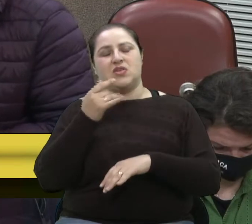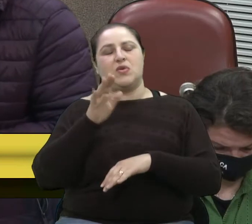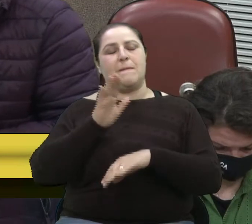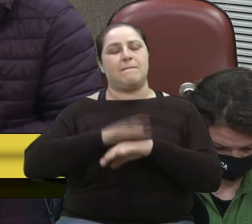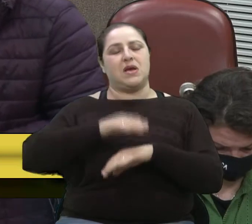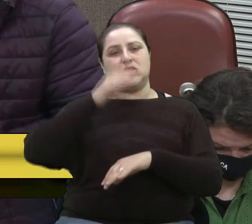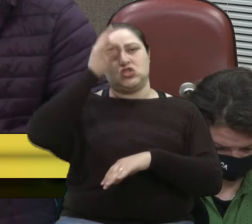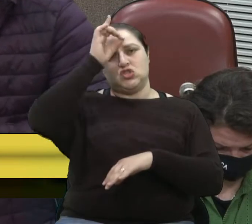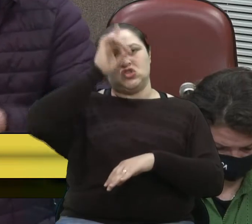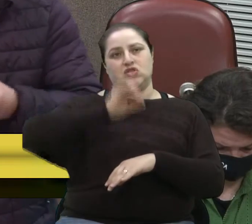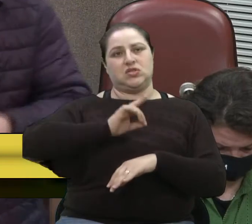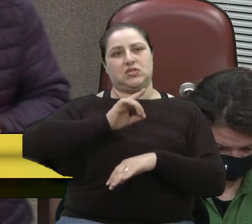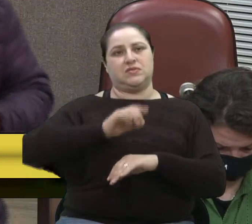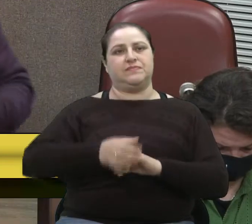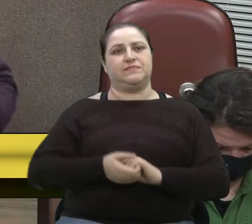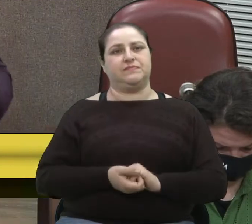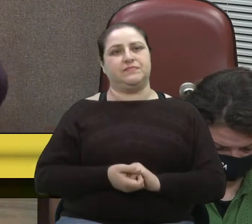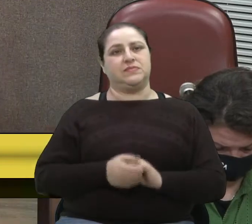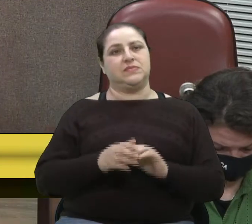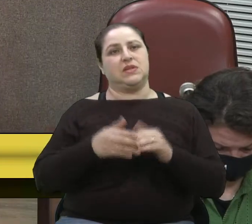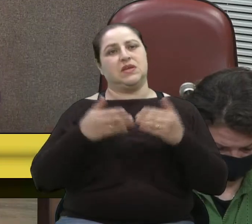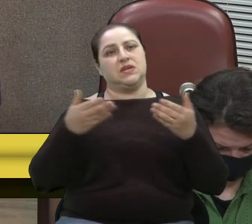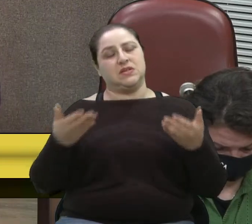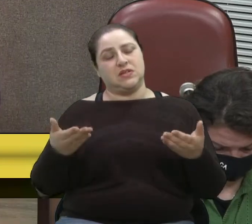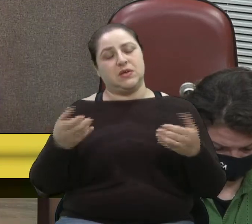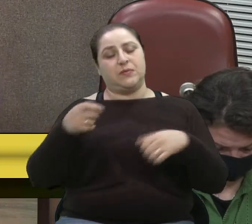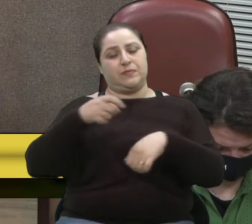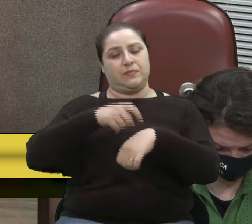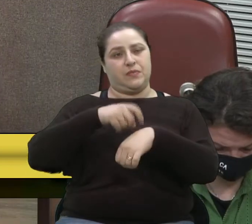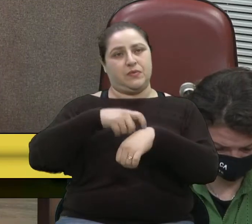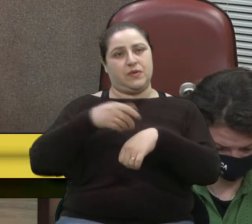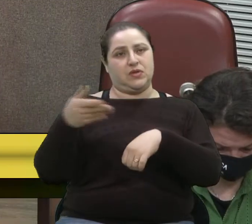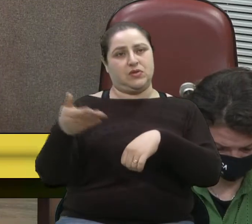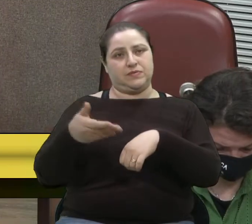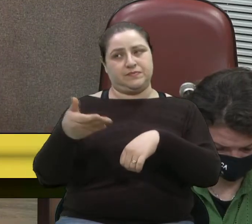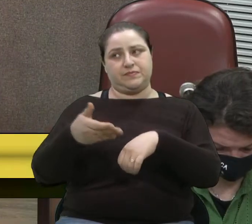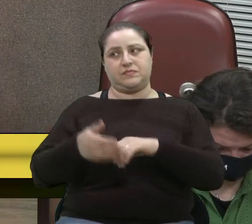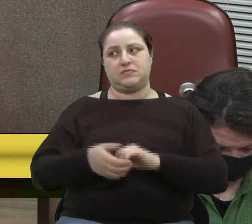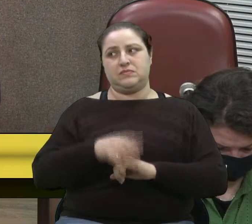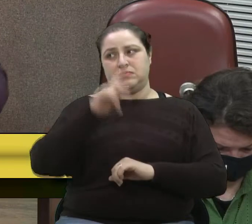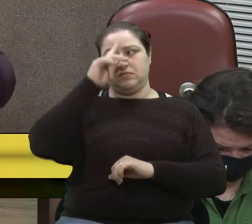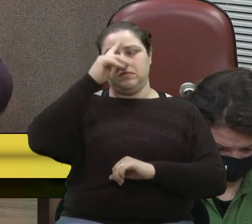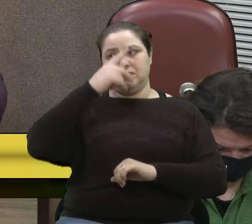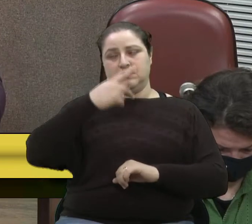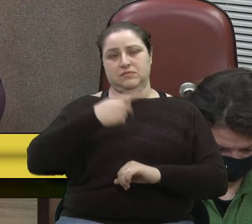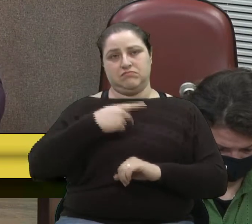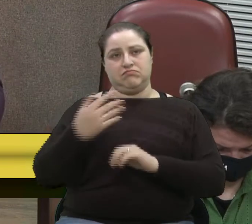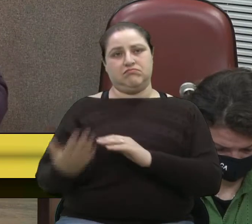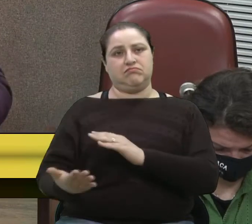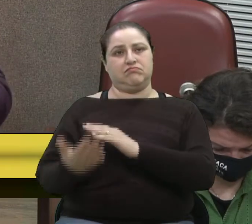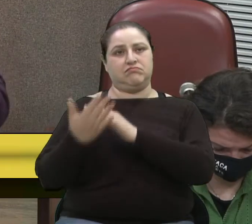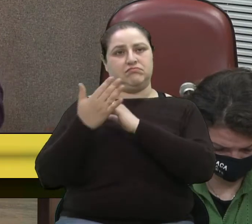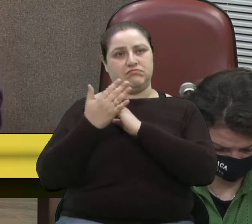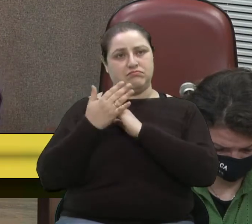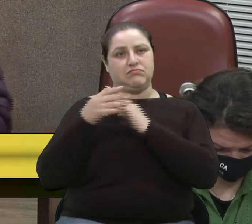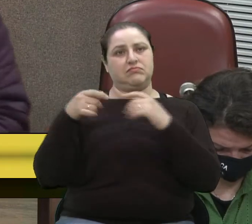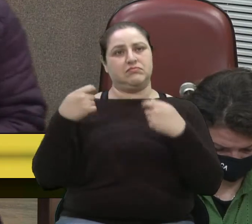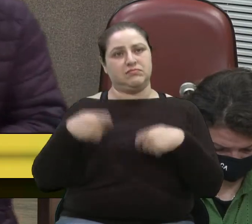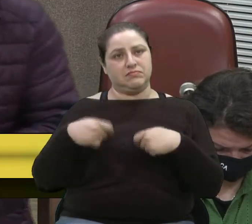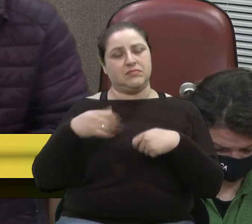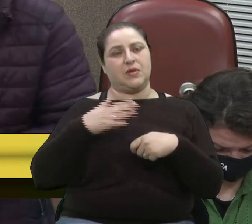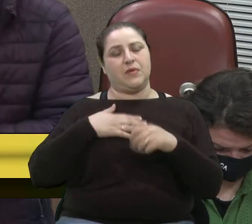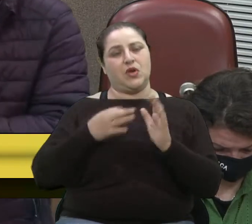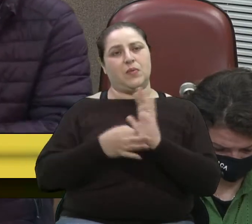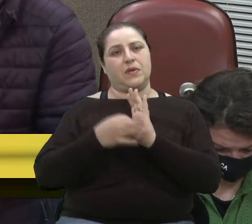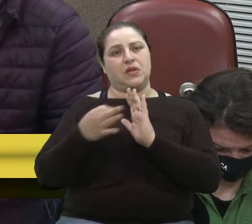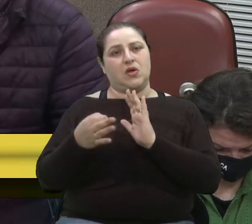Então, esse momento para mim, ele me ajuda e deve, no meu ponto